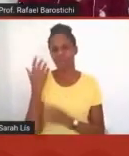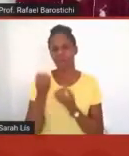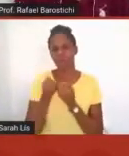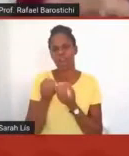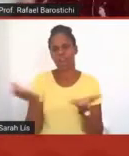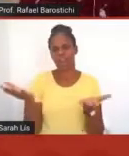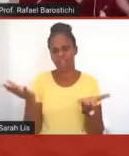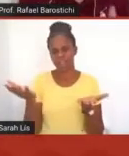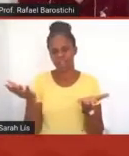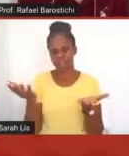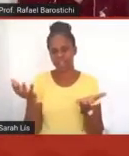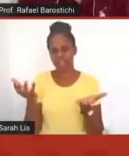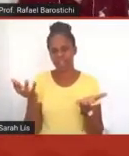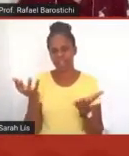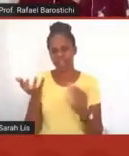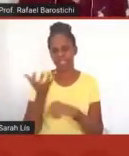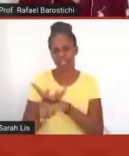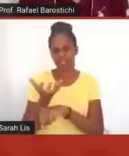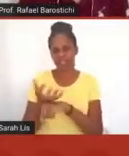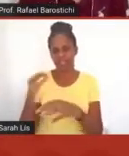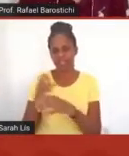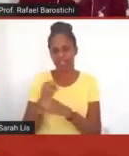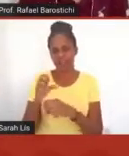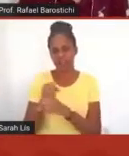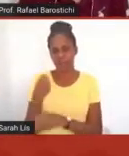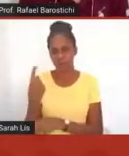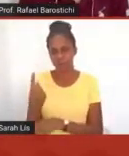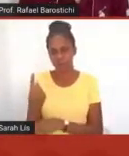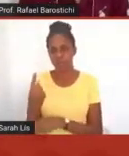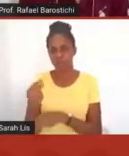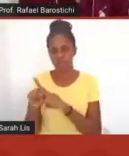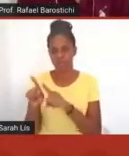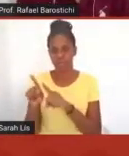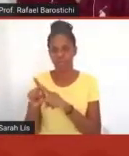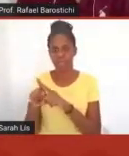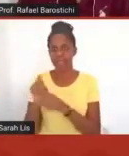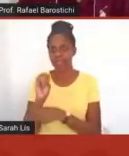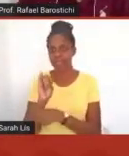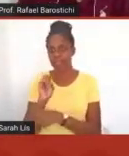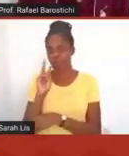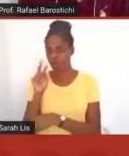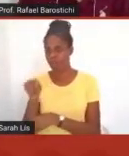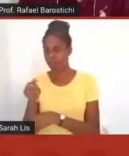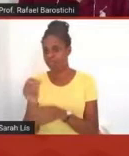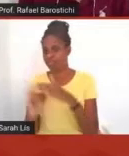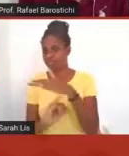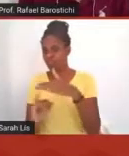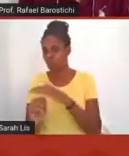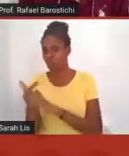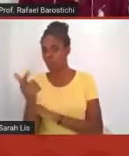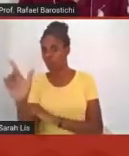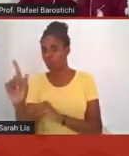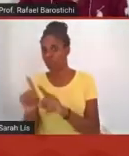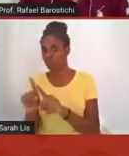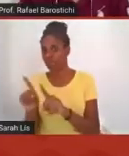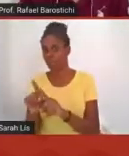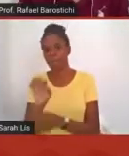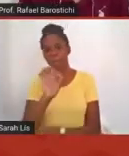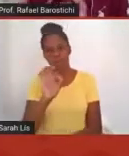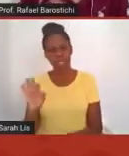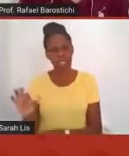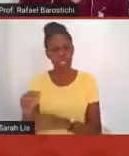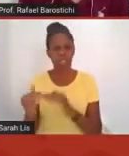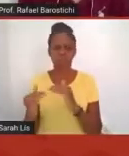DM, se olharmos em outras instituições também. Um percentual bastante alto que pode, inclusive,